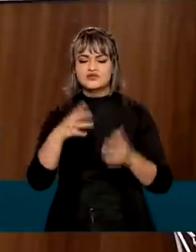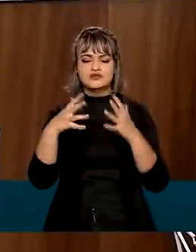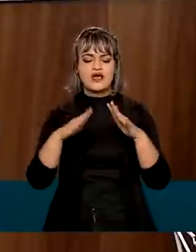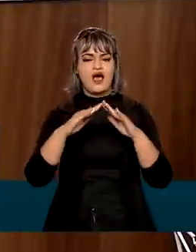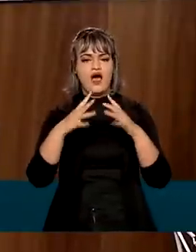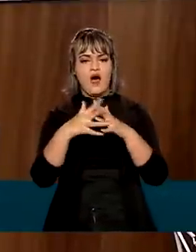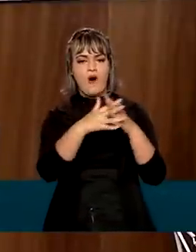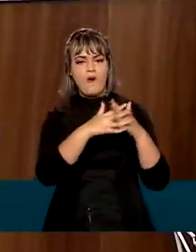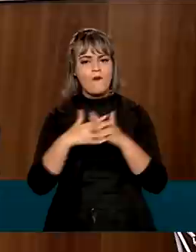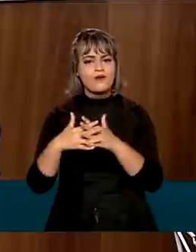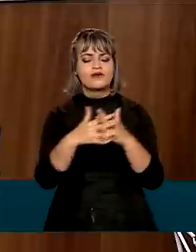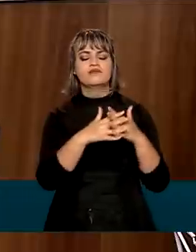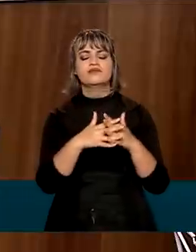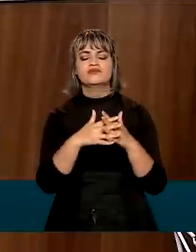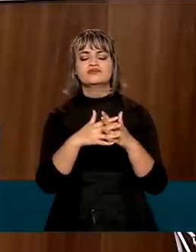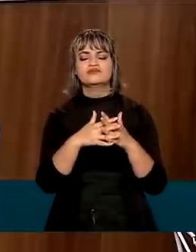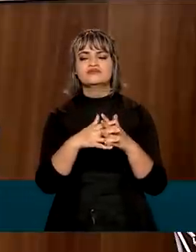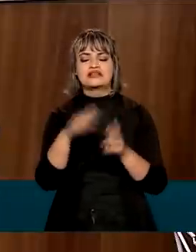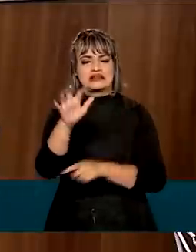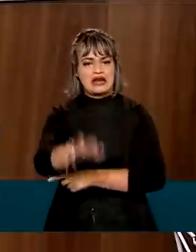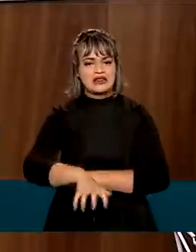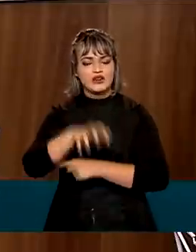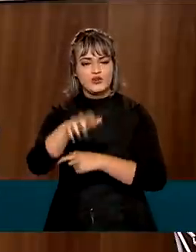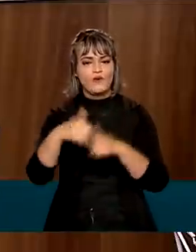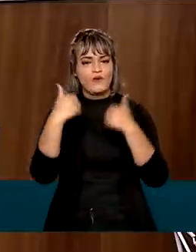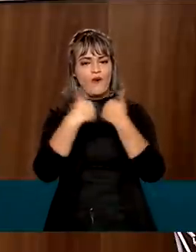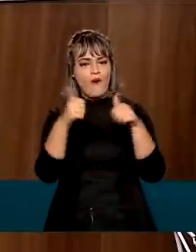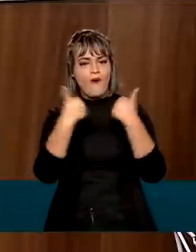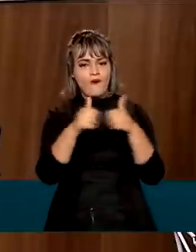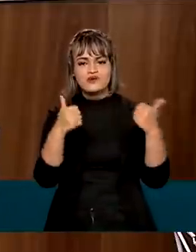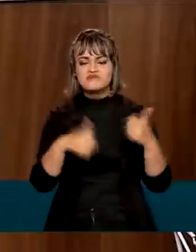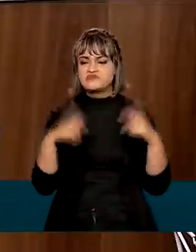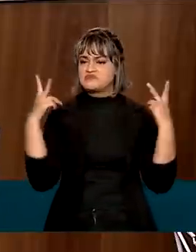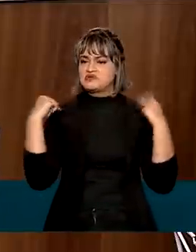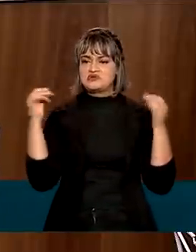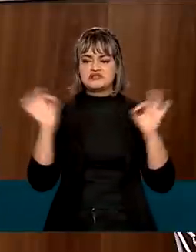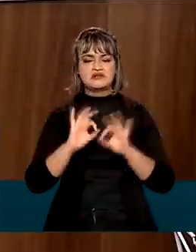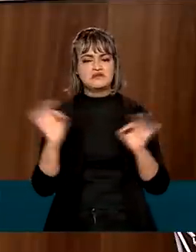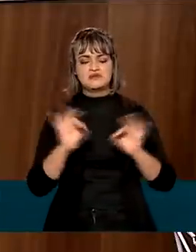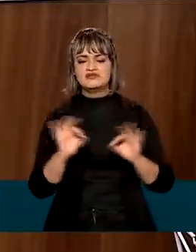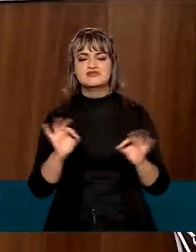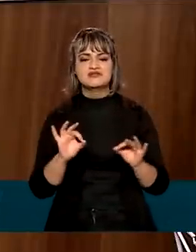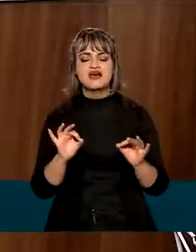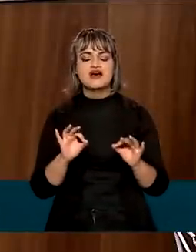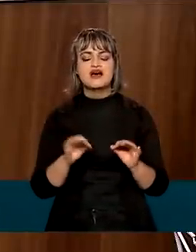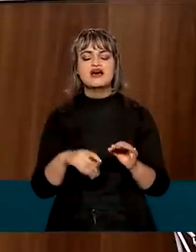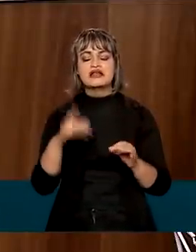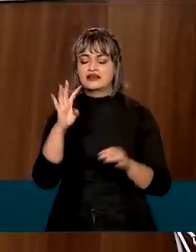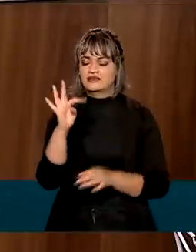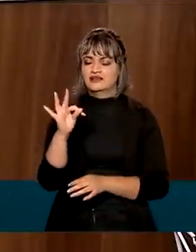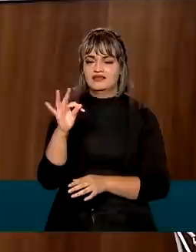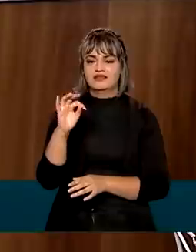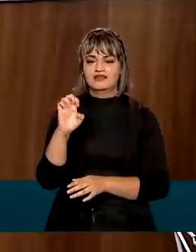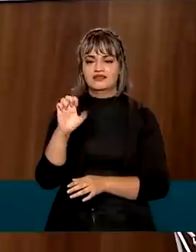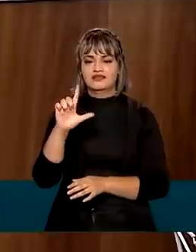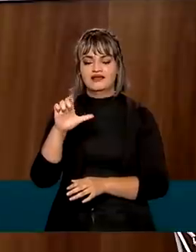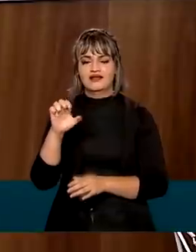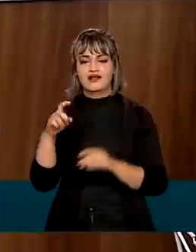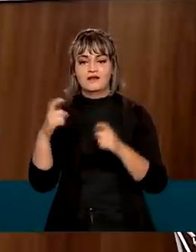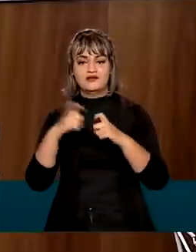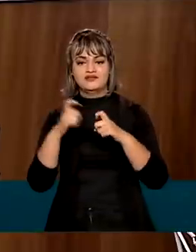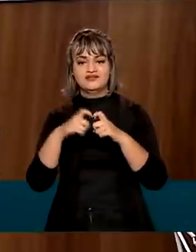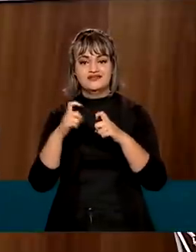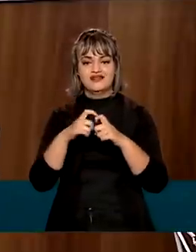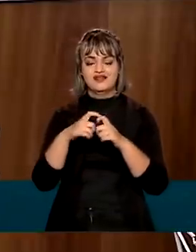escolar, tratores na lavoura que não precisarão de motorista. Nós teremos a telemedicina, a medicina à distância, um